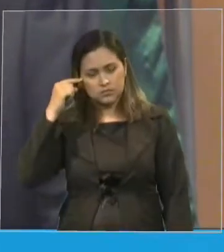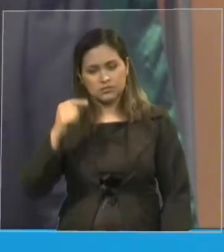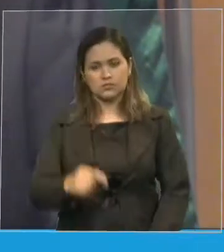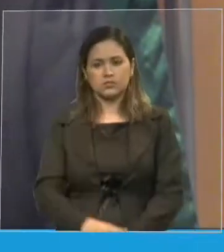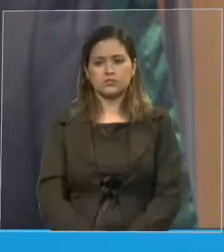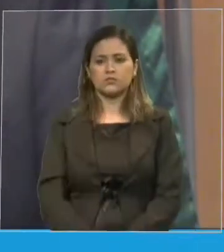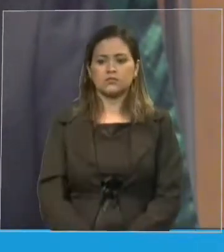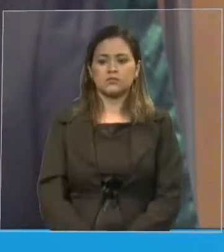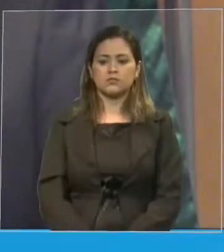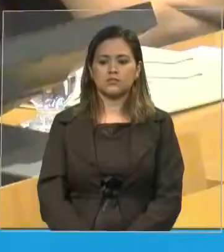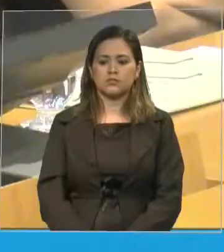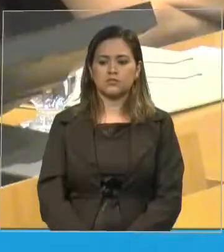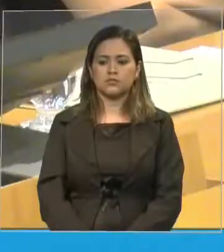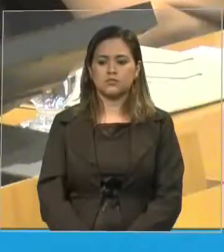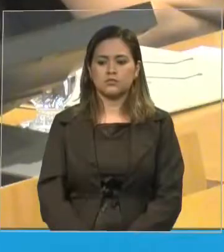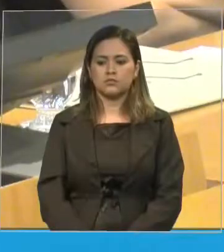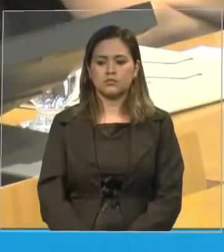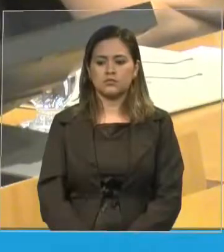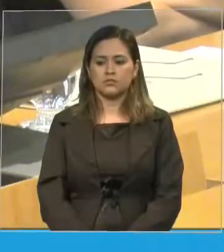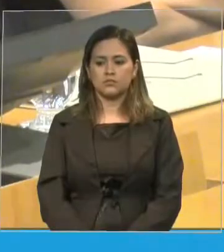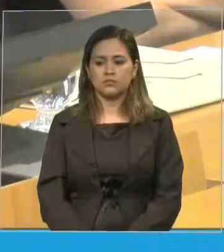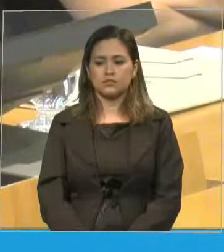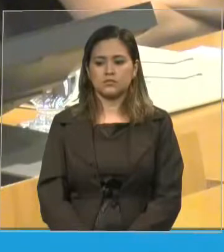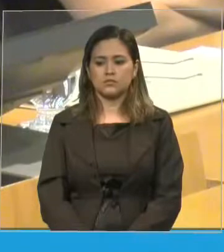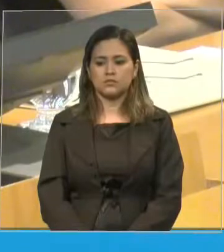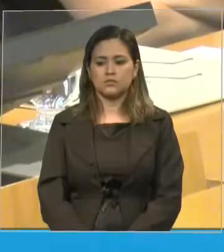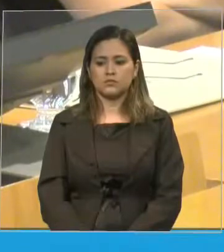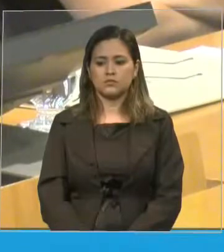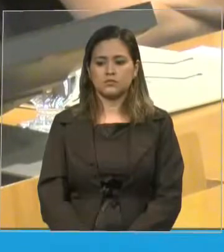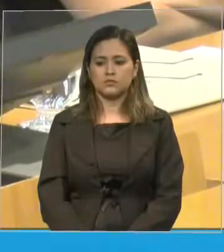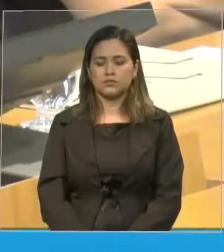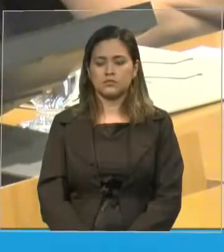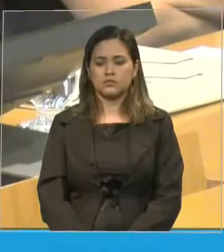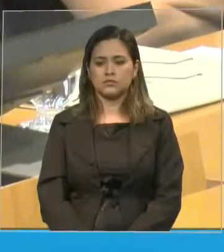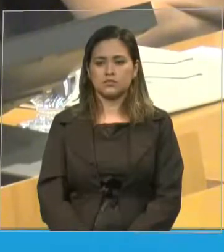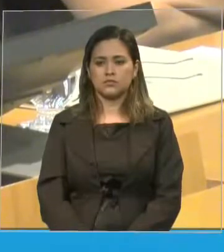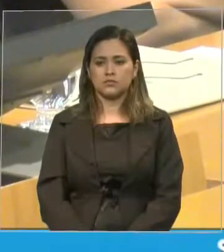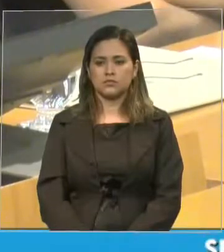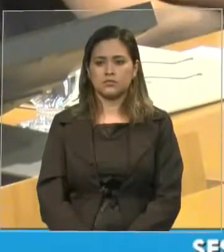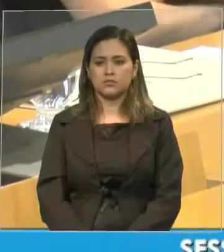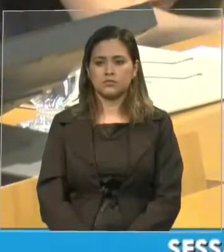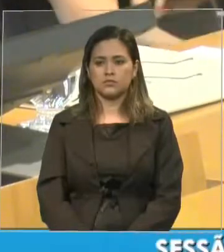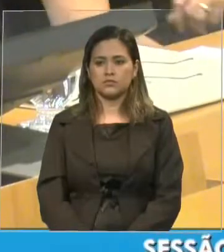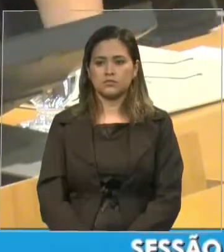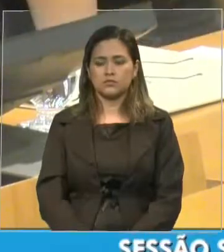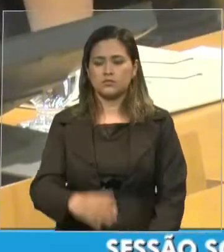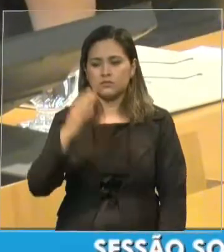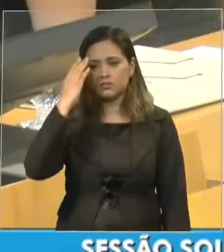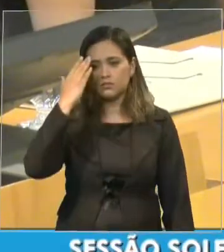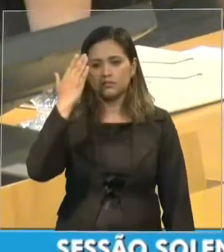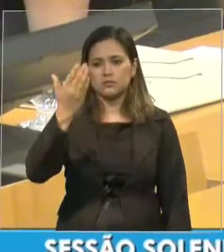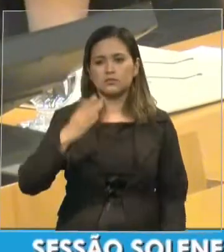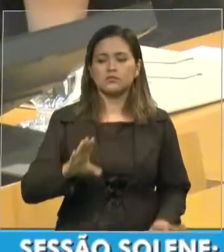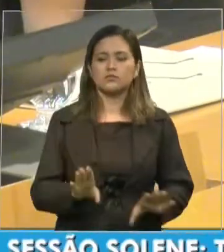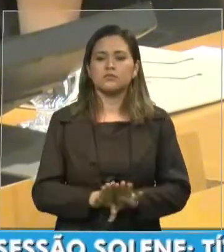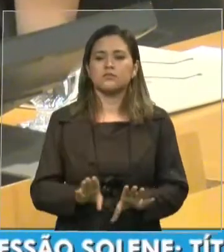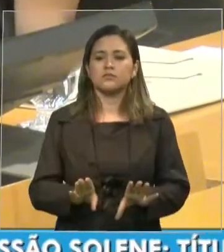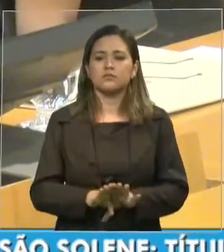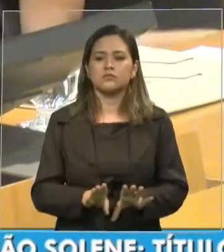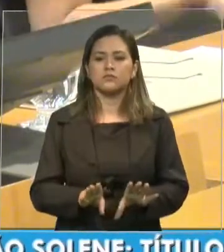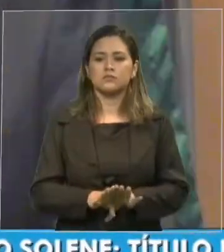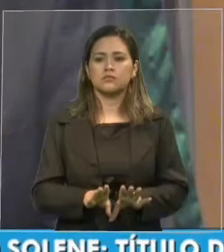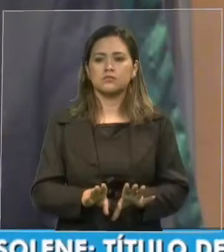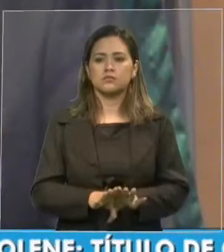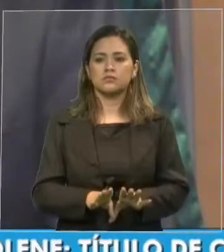que forma a mesa. Agradecer muito ao nosso ilustre